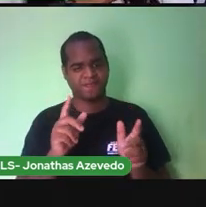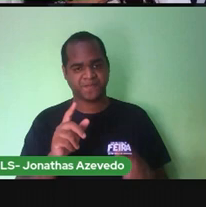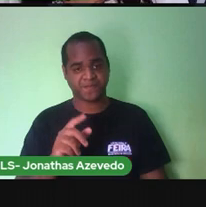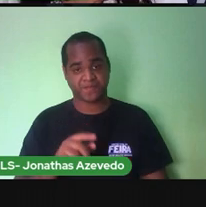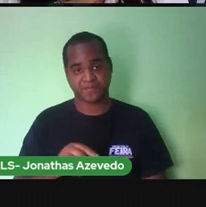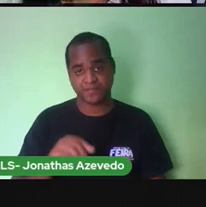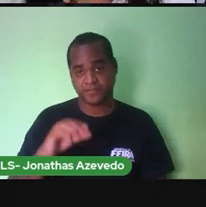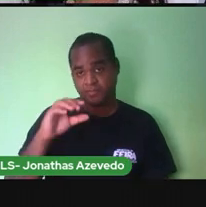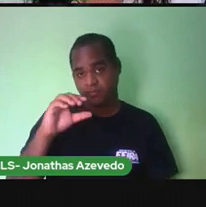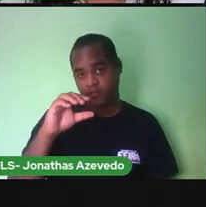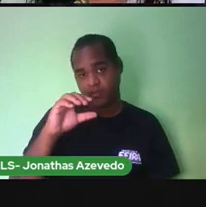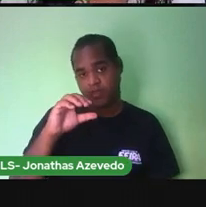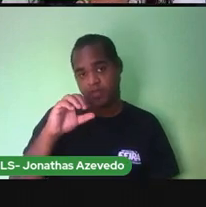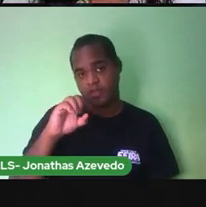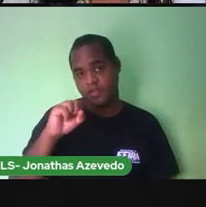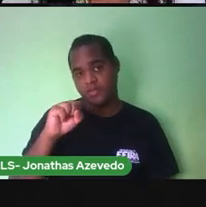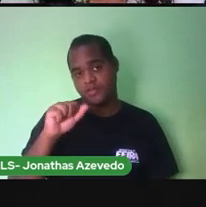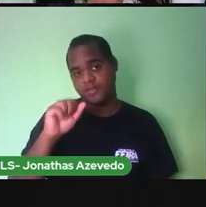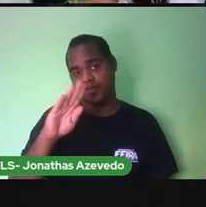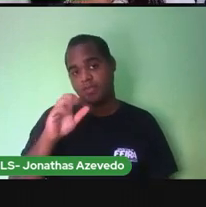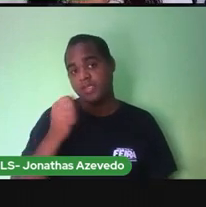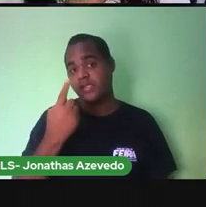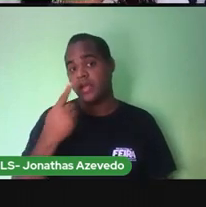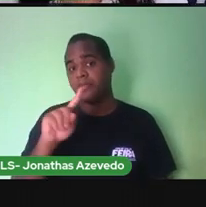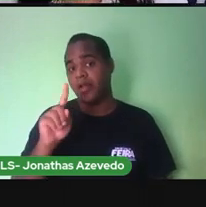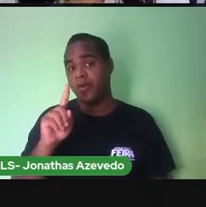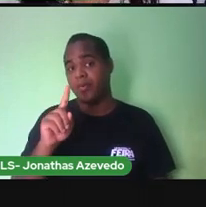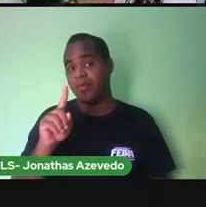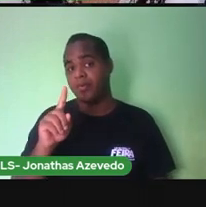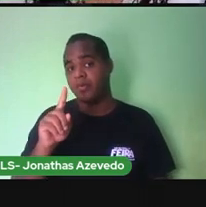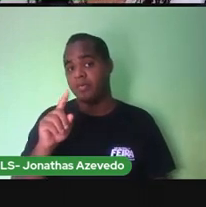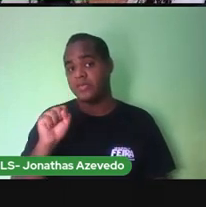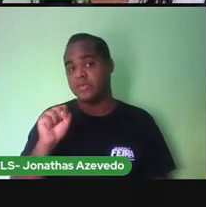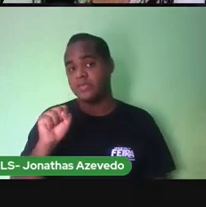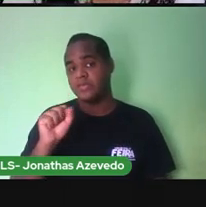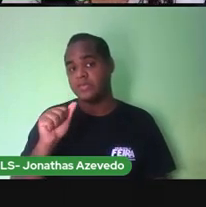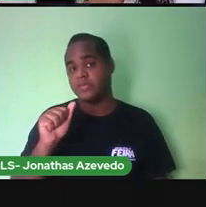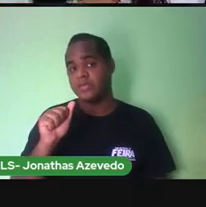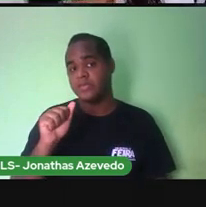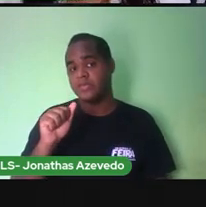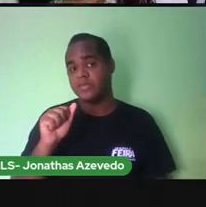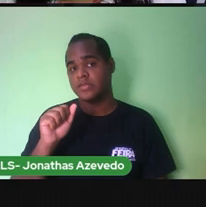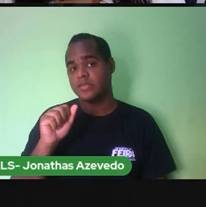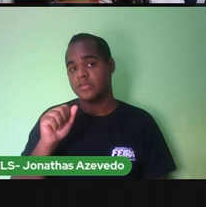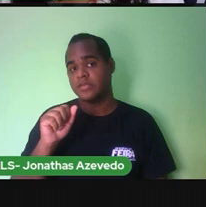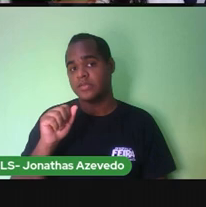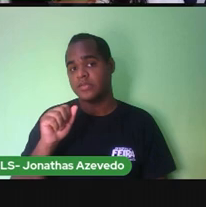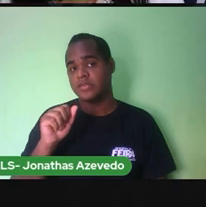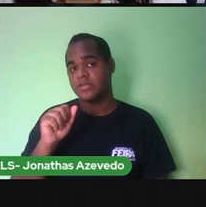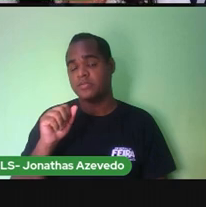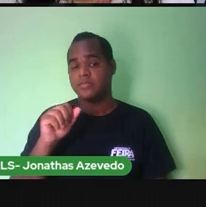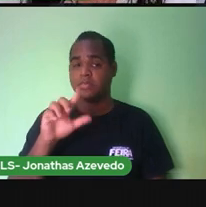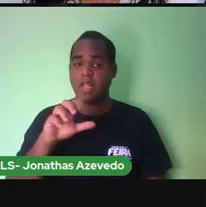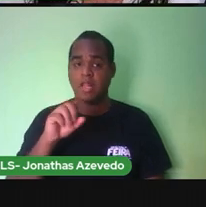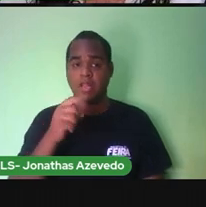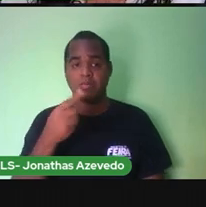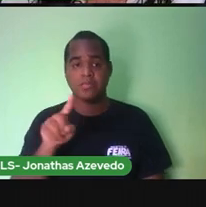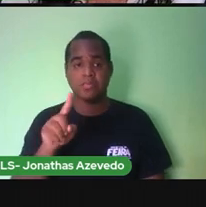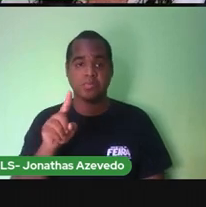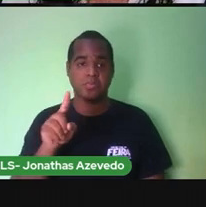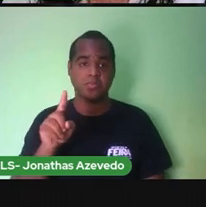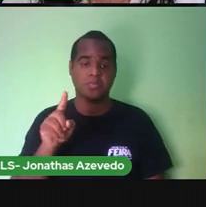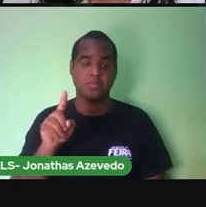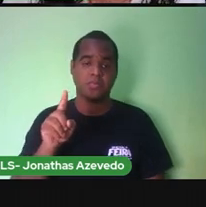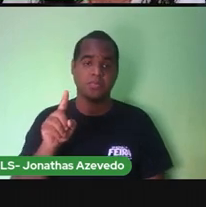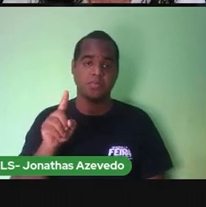sabão, sabão, o sá pode ser de sabão, de salão, de...